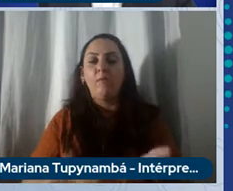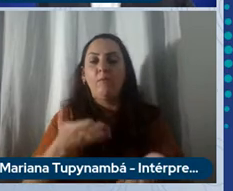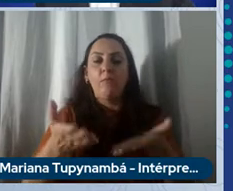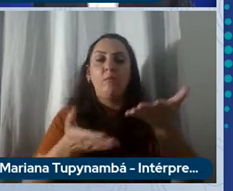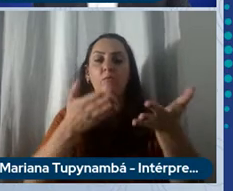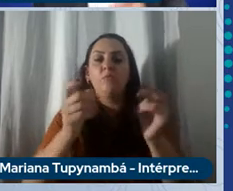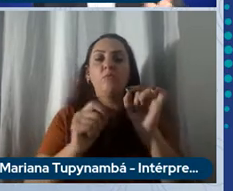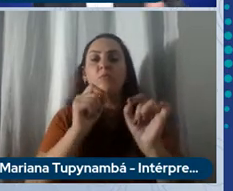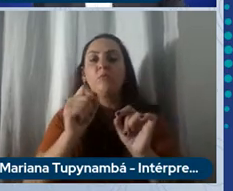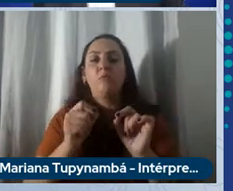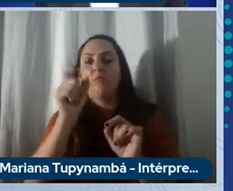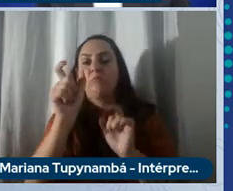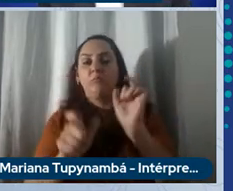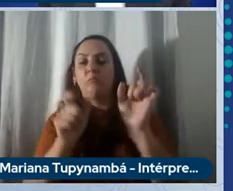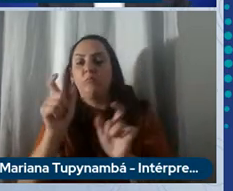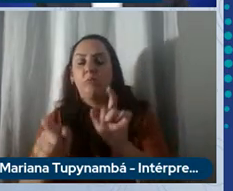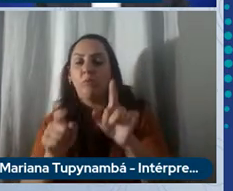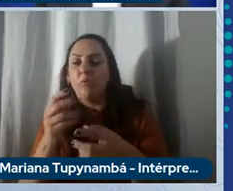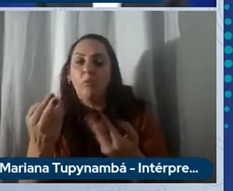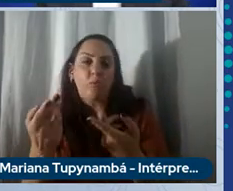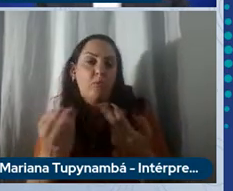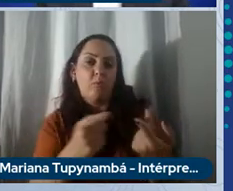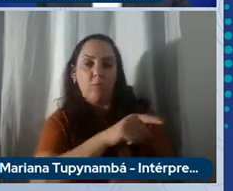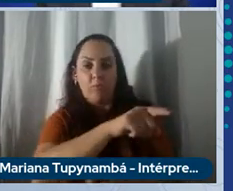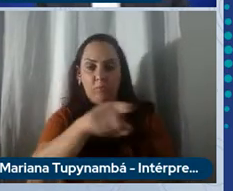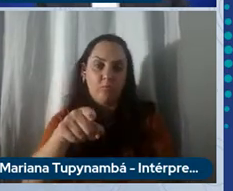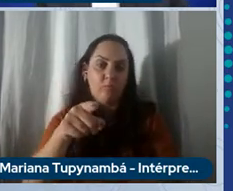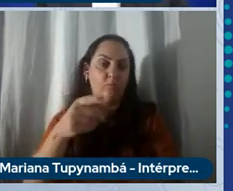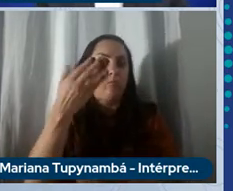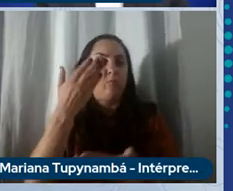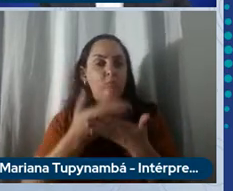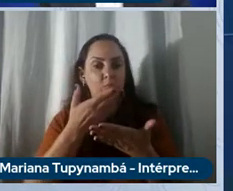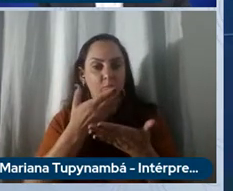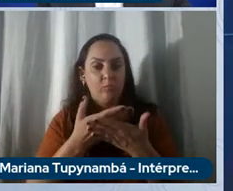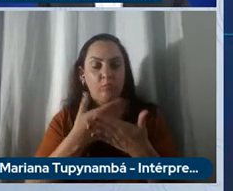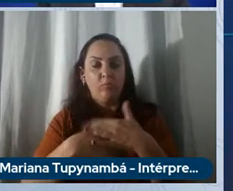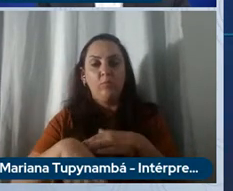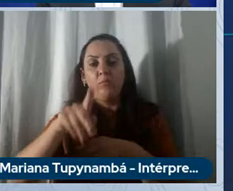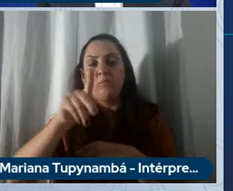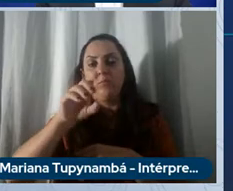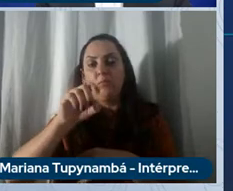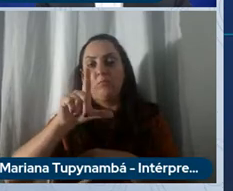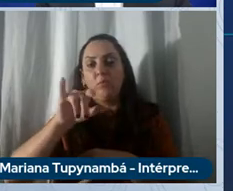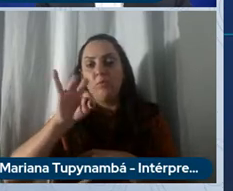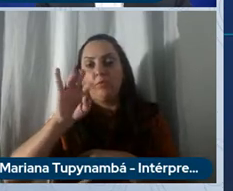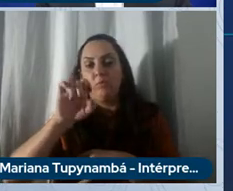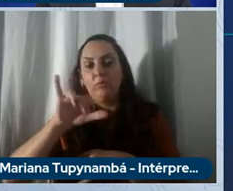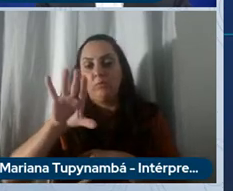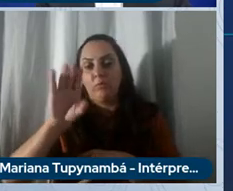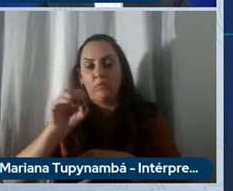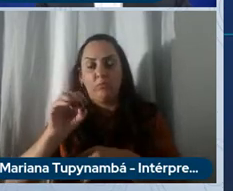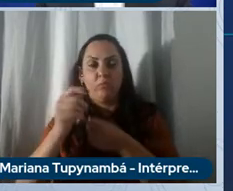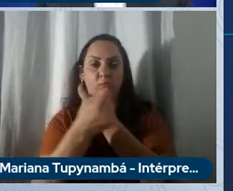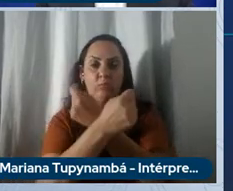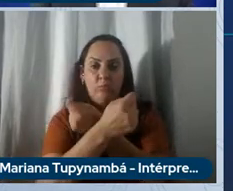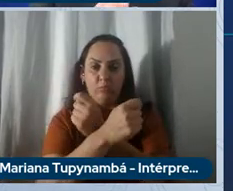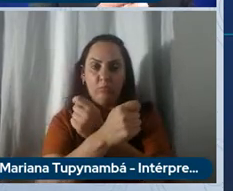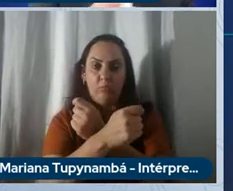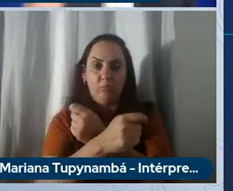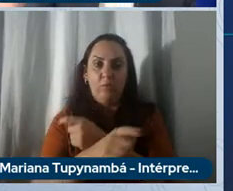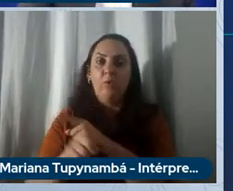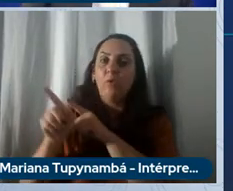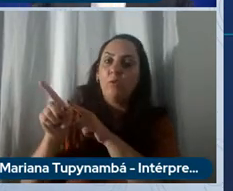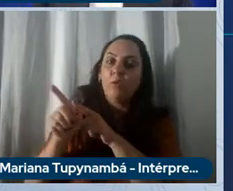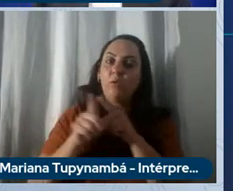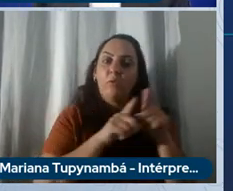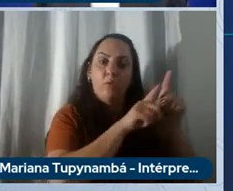que estão estudando no Politécnico da PUC Minas essa nossa roadmap é